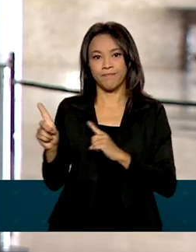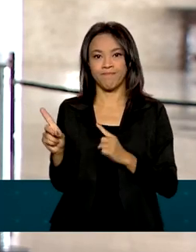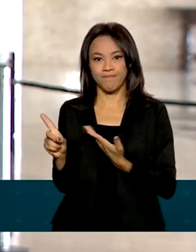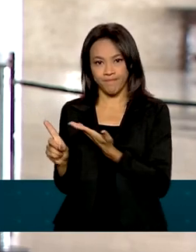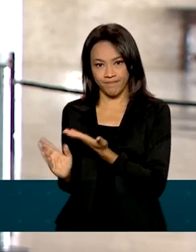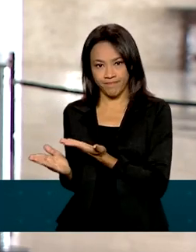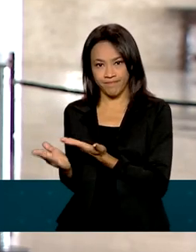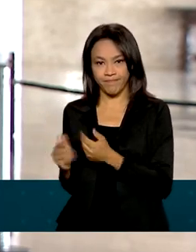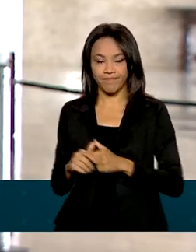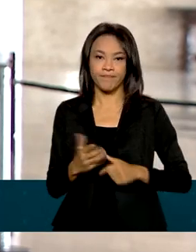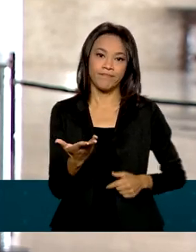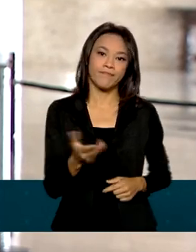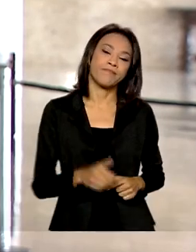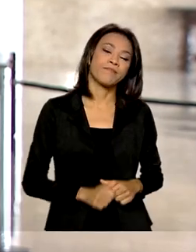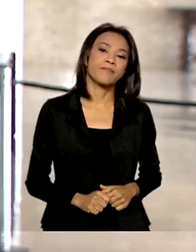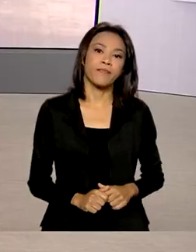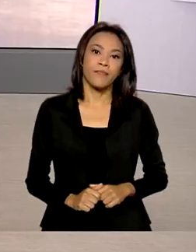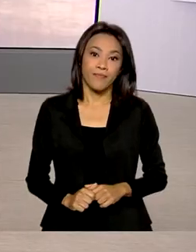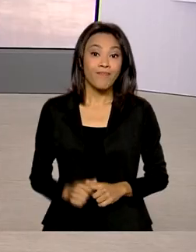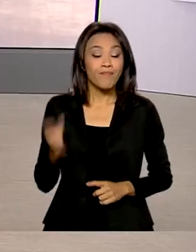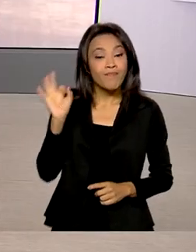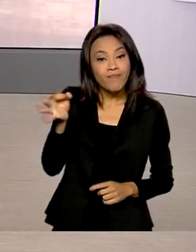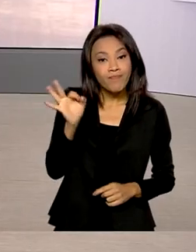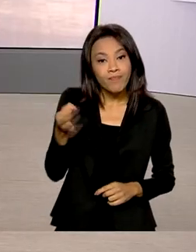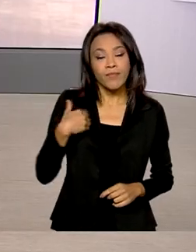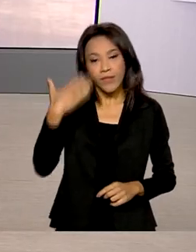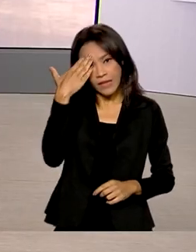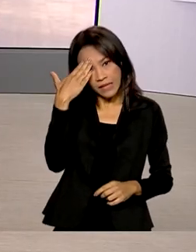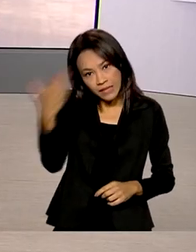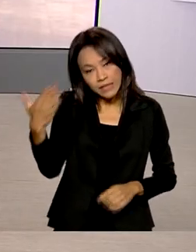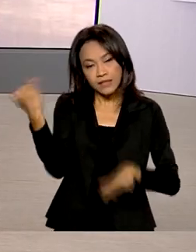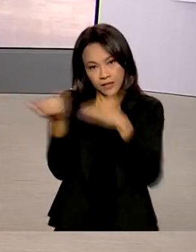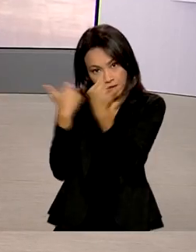.br. Renata, volto com você. Tá certo, Glauco. Obrigada pelas suas informações.